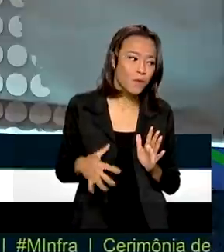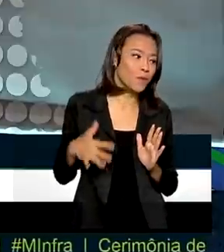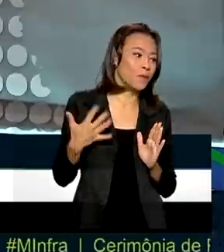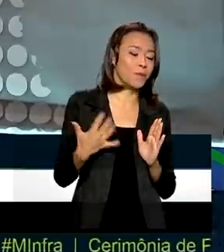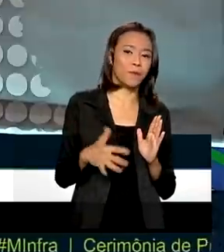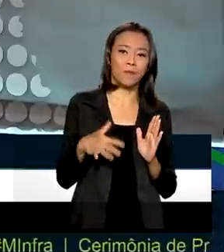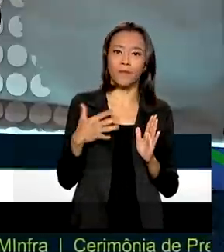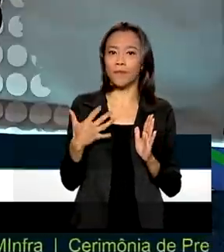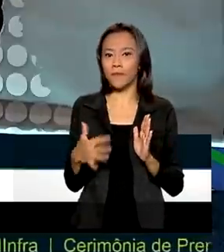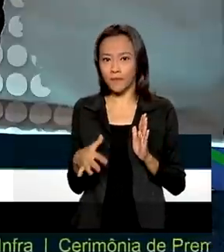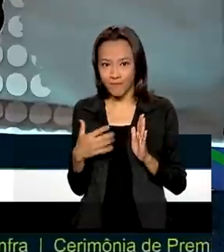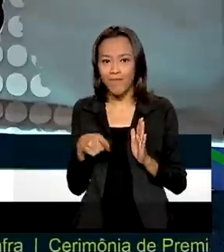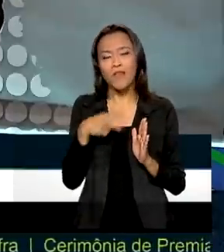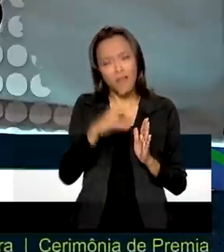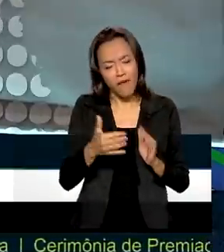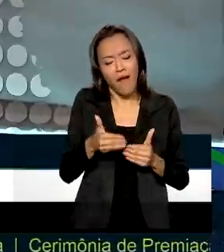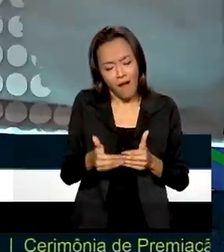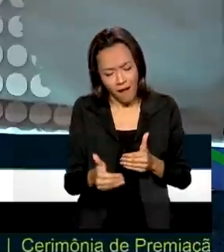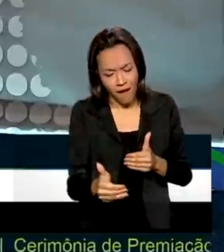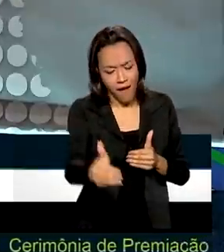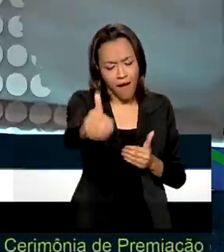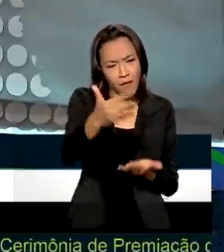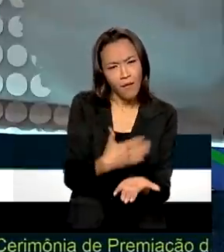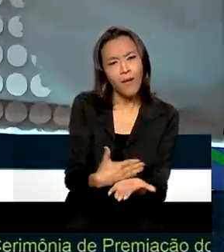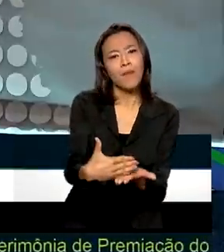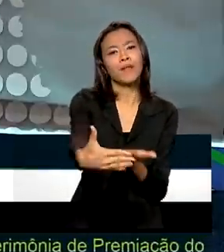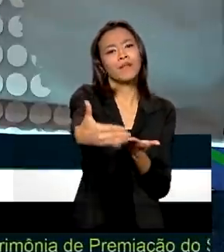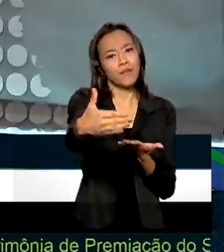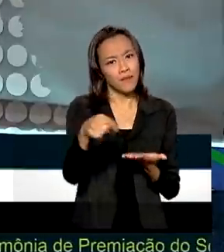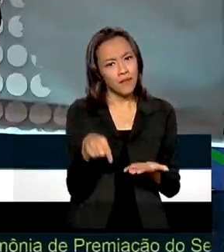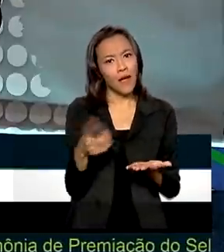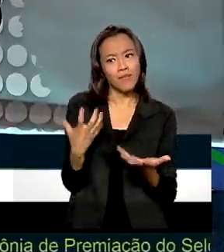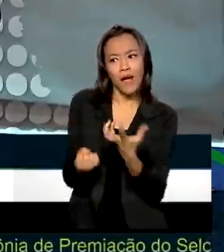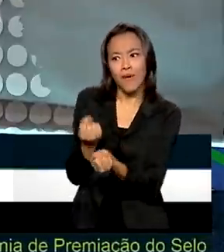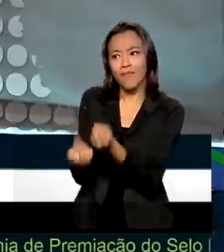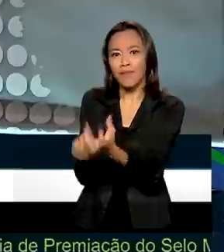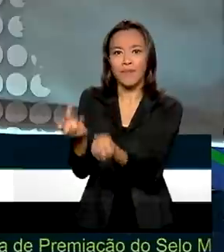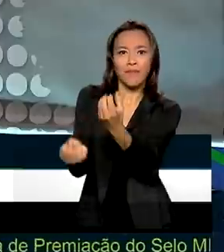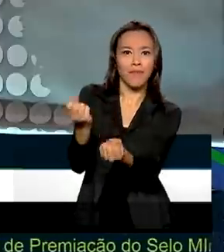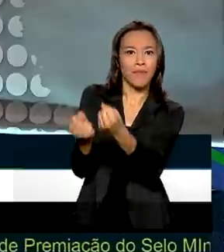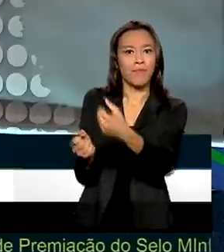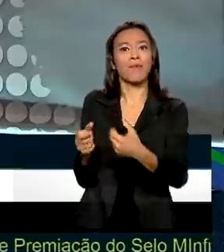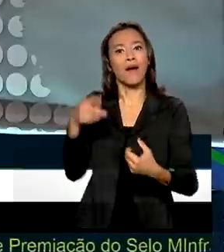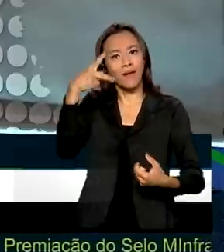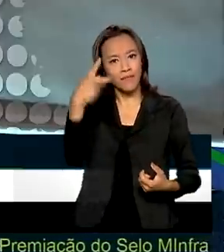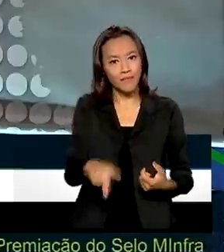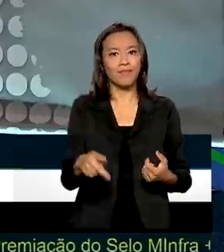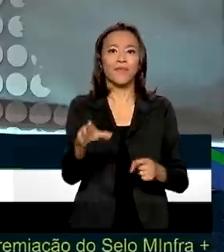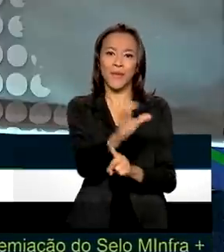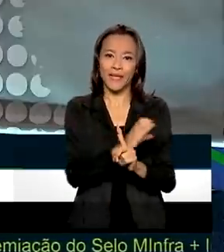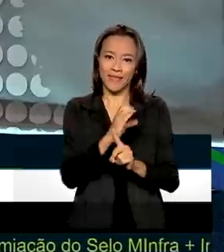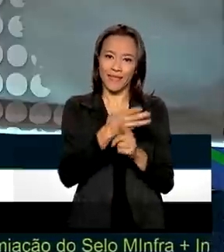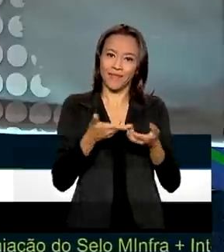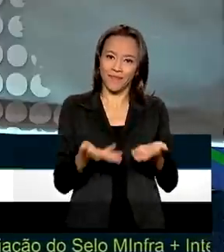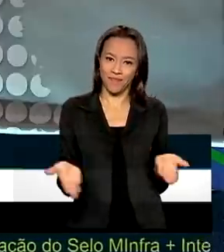evento que vai começar a ser internalizado no nosso calendário.